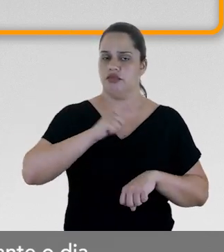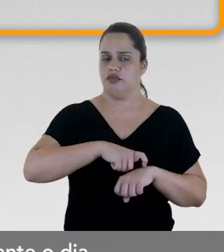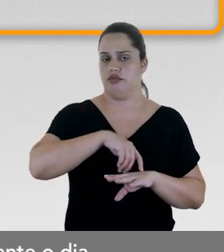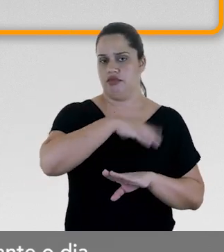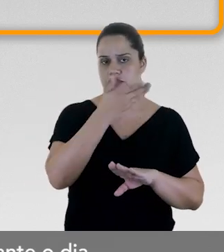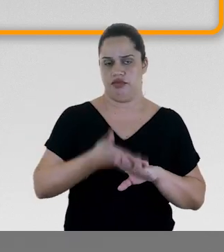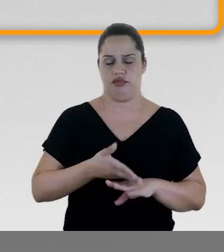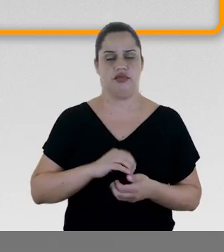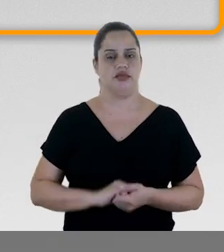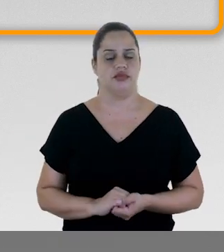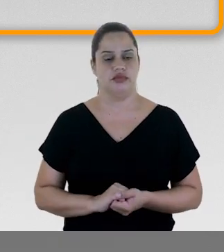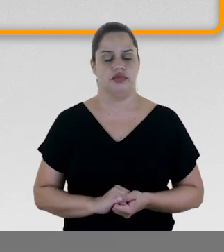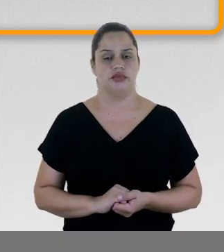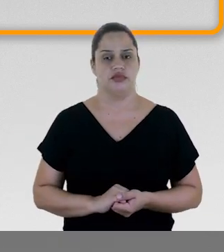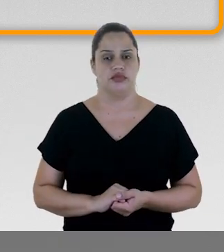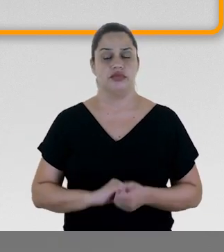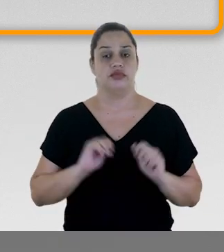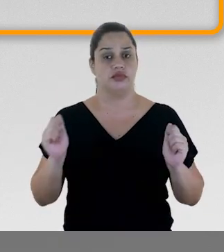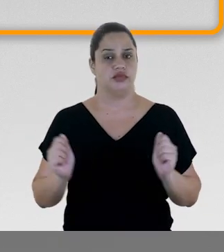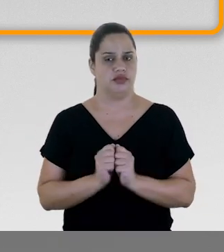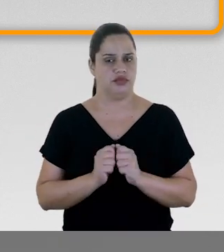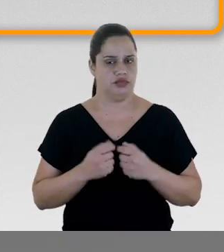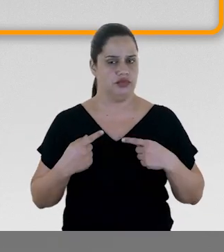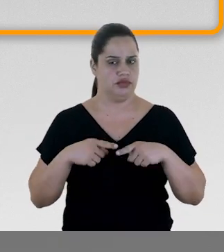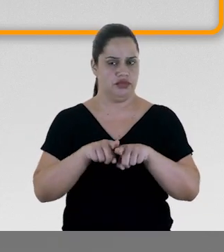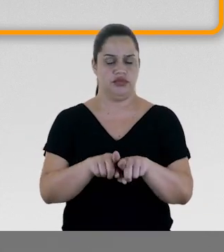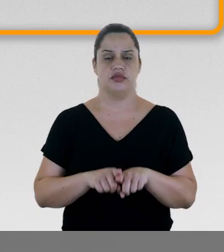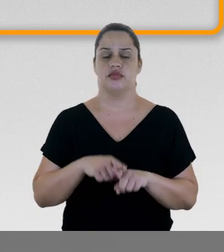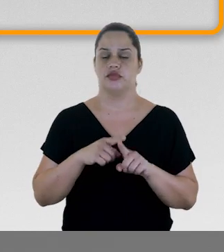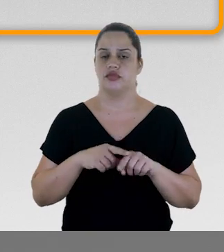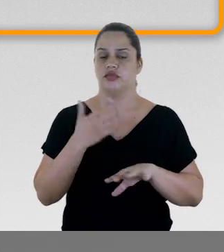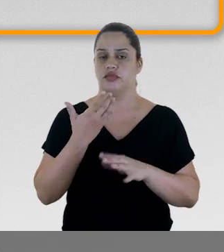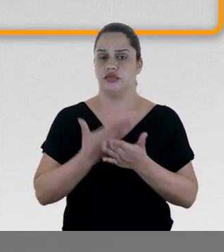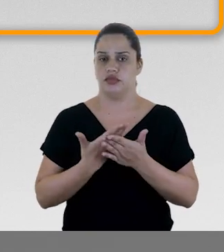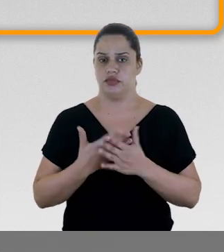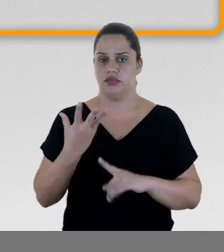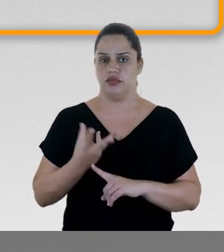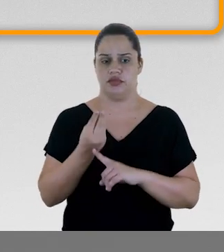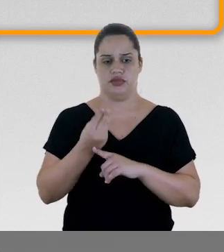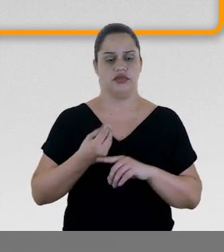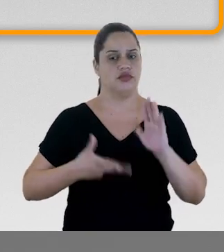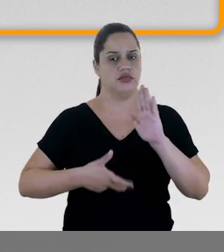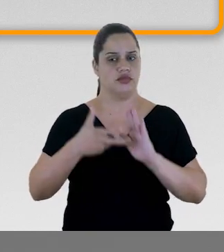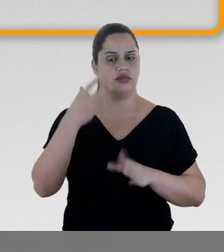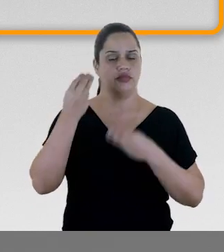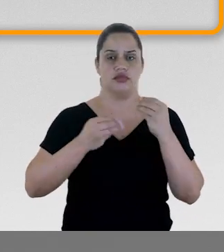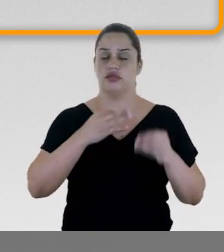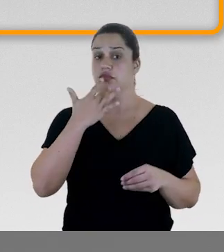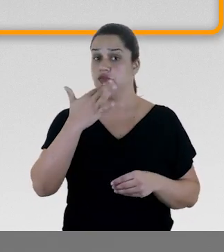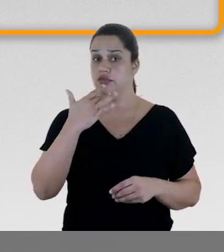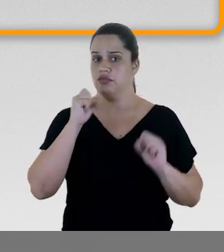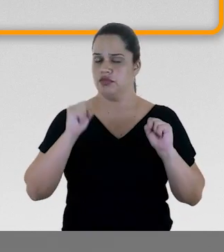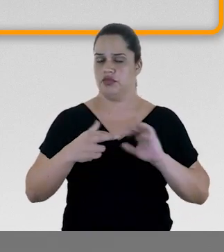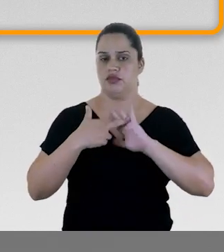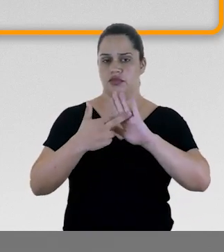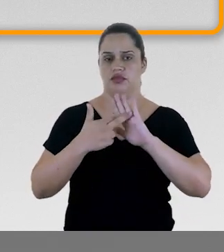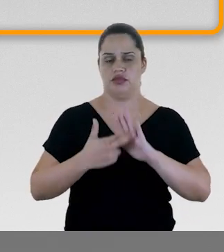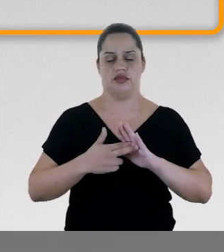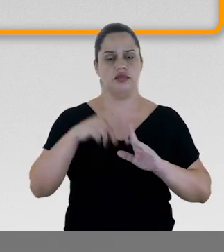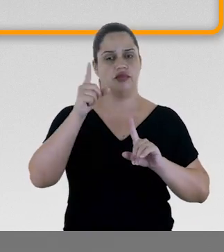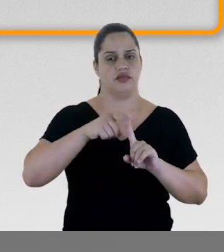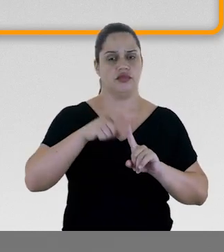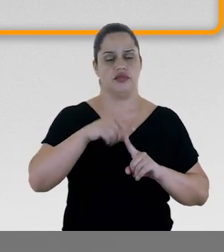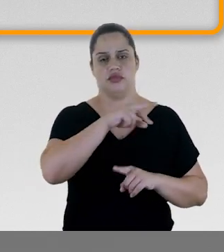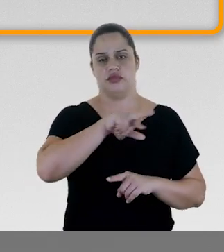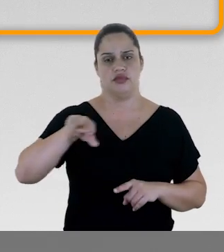o dia. Em parceria com a disciplina de arte, explore como as cores podem representar diferentes